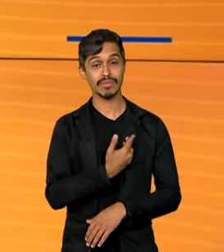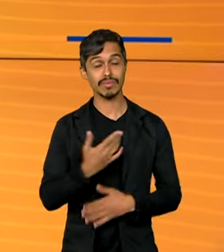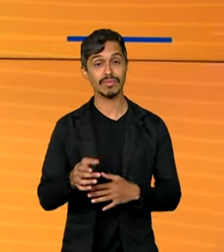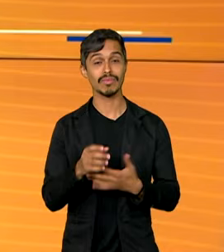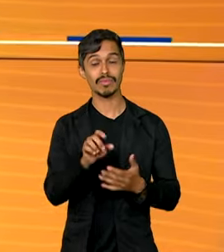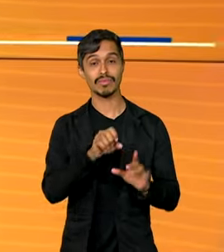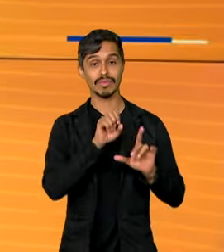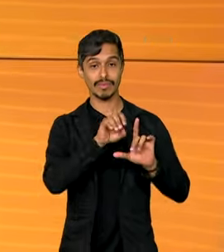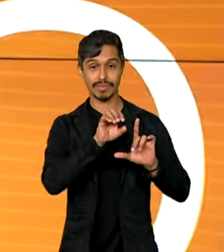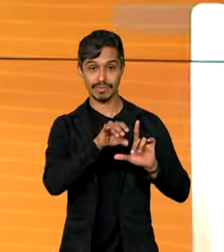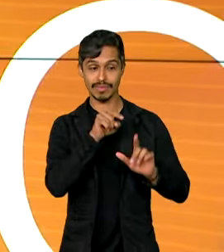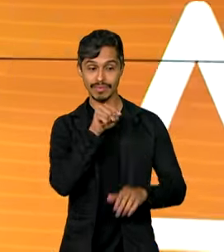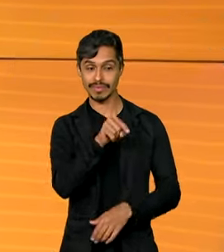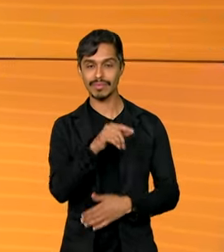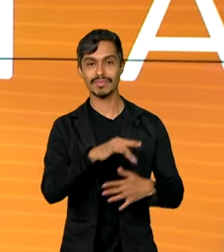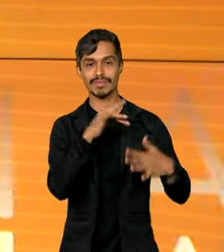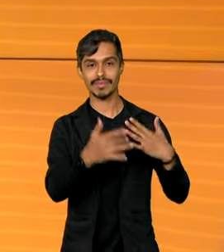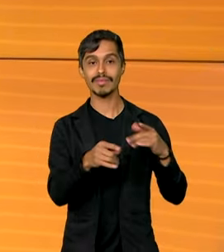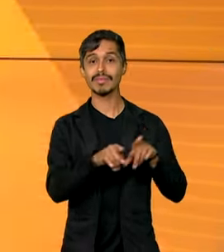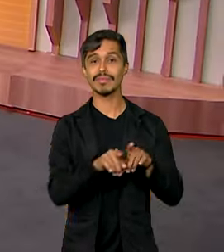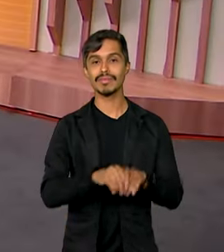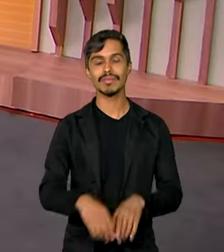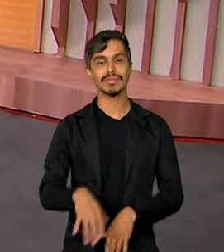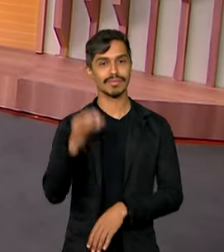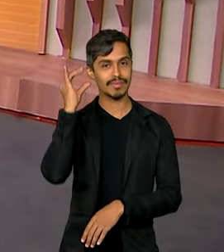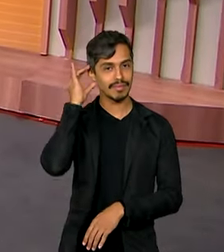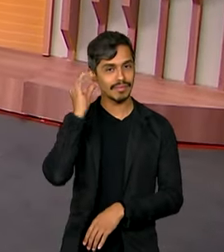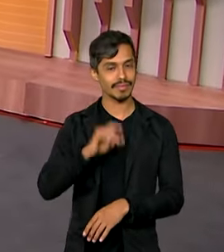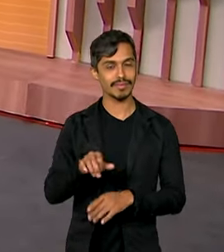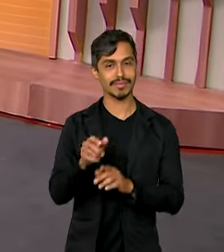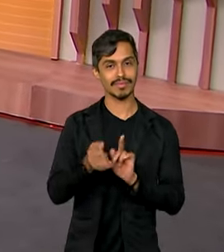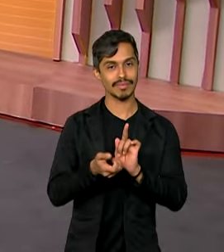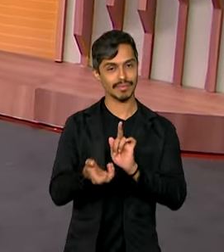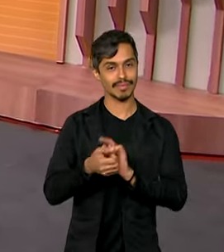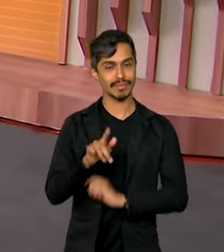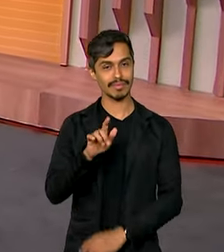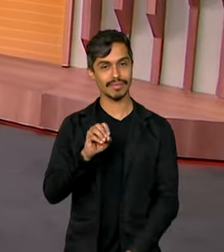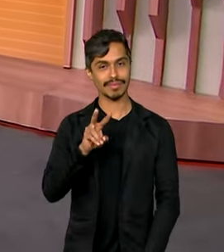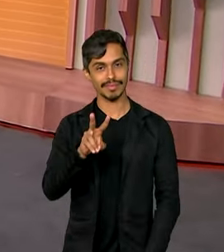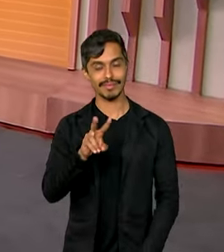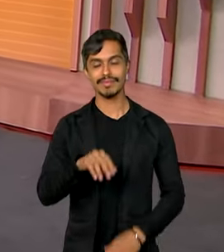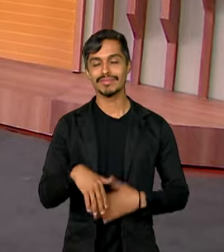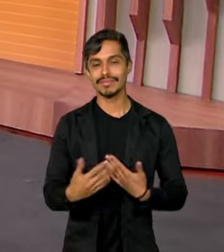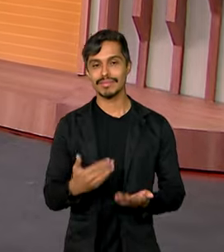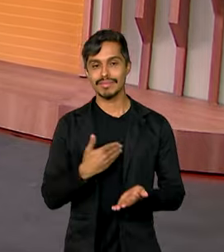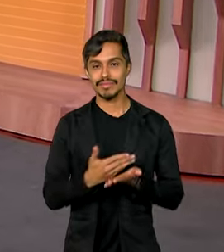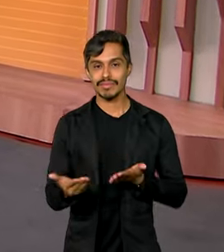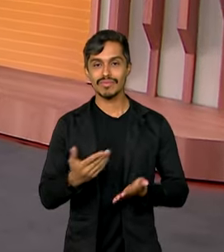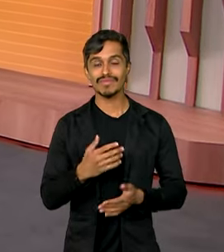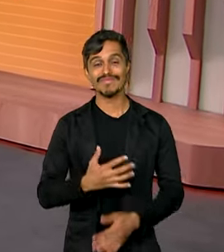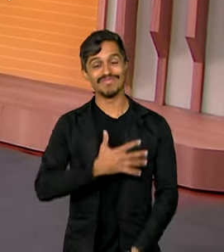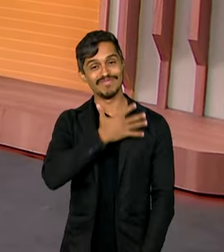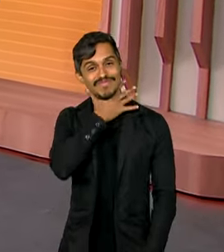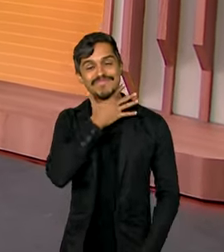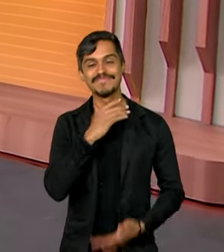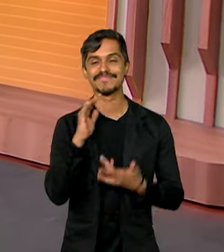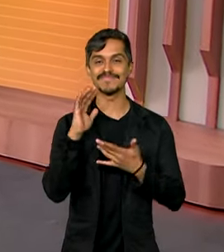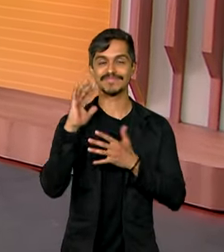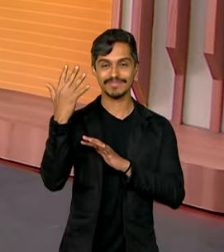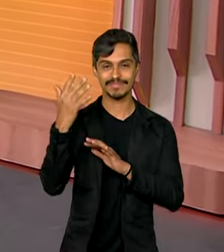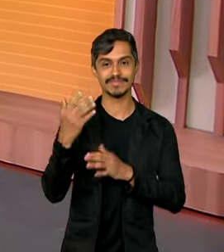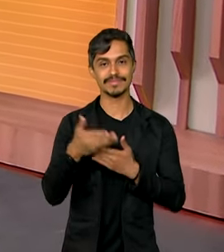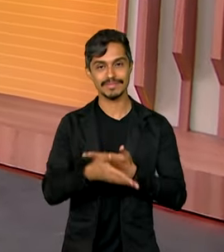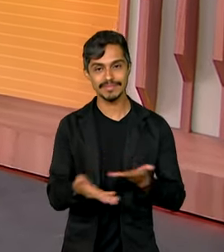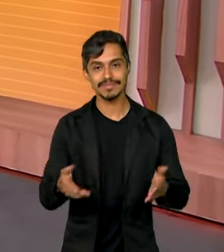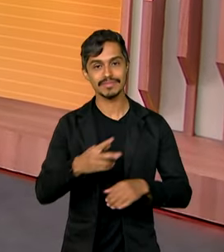sociais e pela rádio GOV. E a gente começa esta edição falando sobre a crise climática no país. O